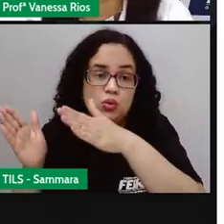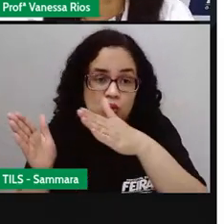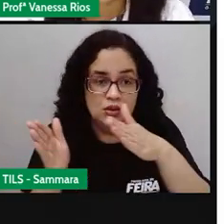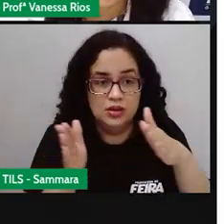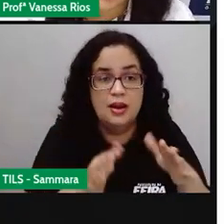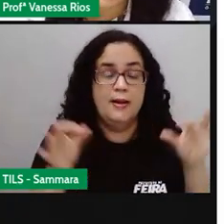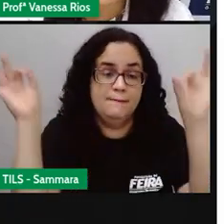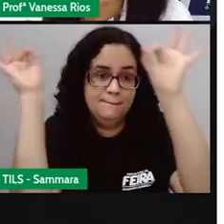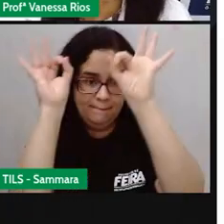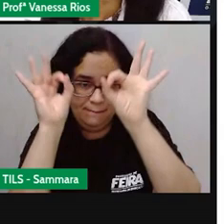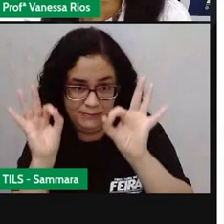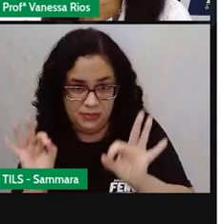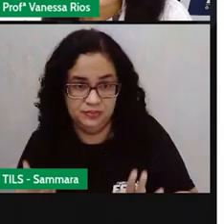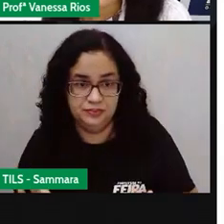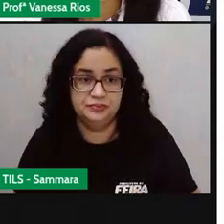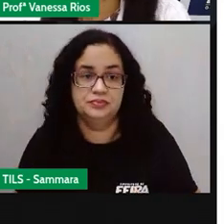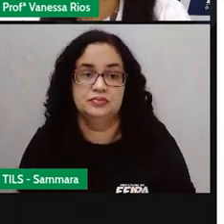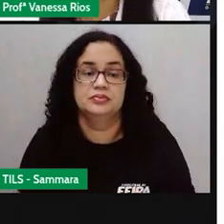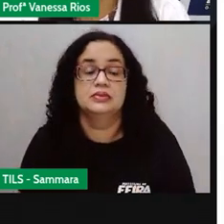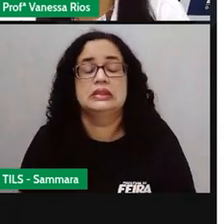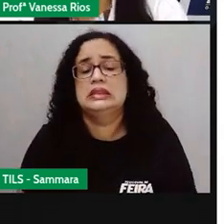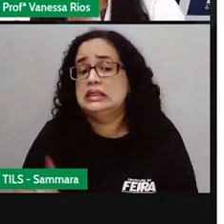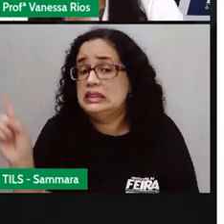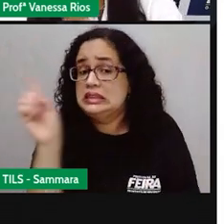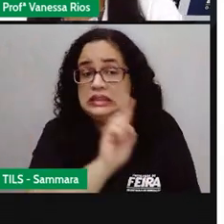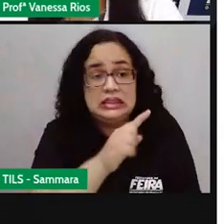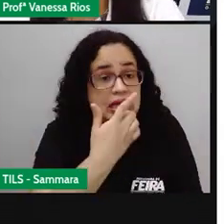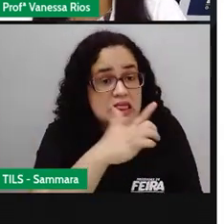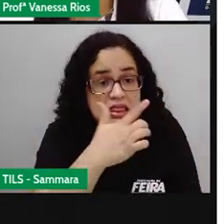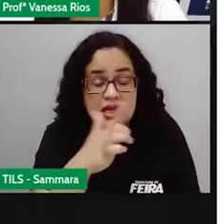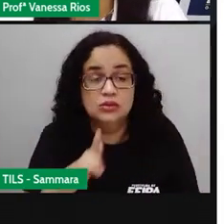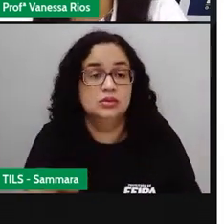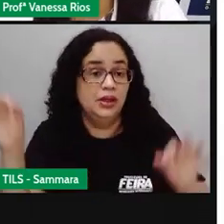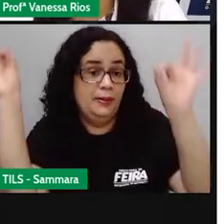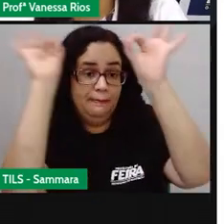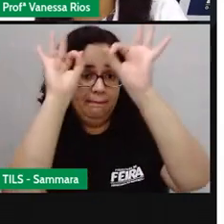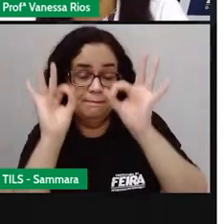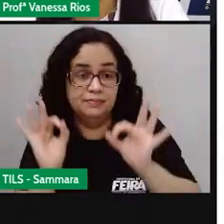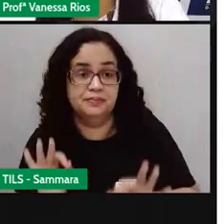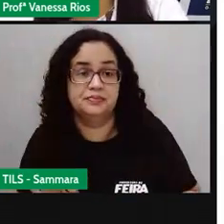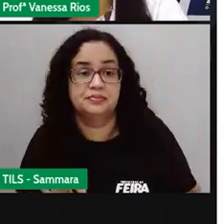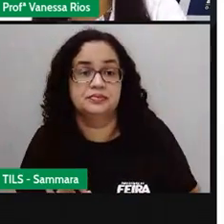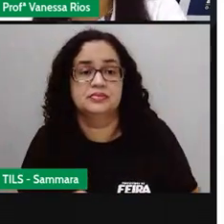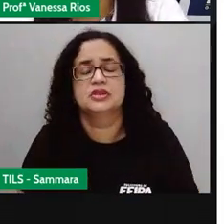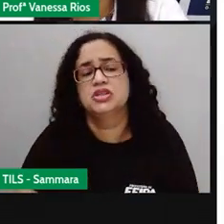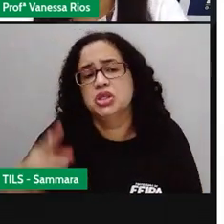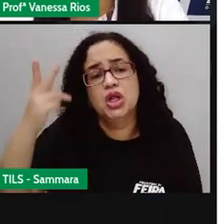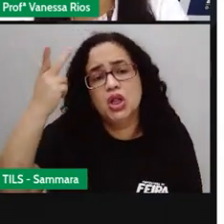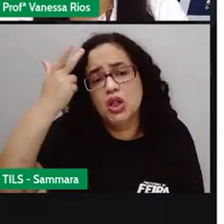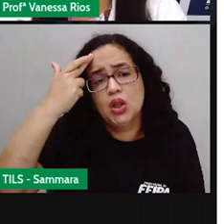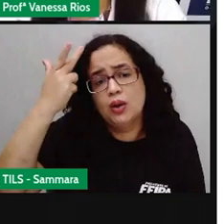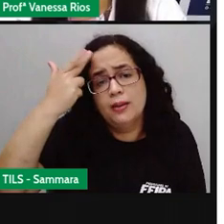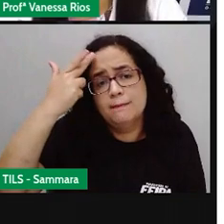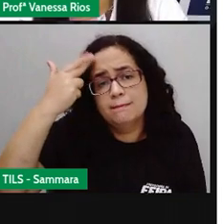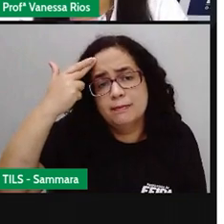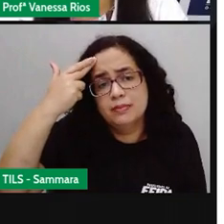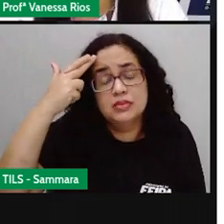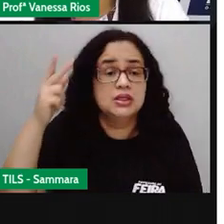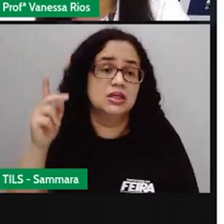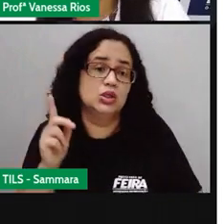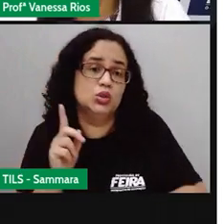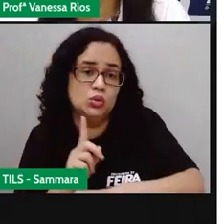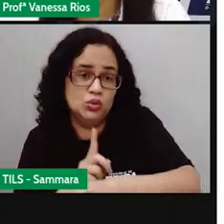planejada. A rotina não planejada é aquela que você faz de forma natural. Existem